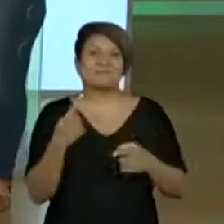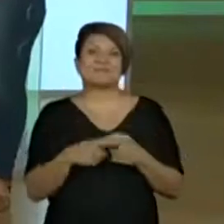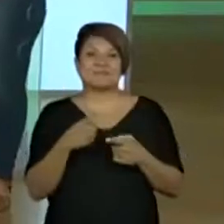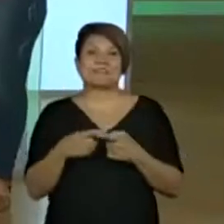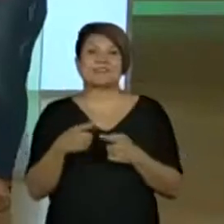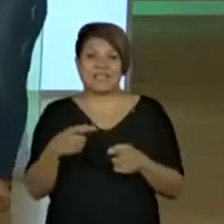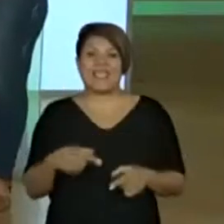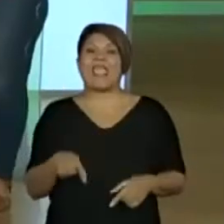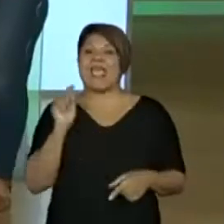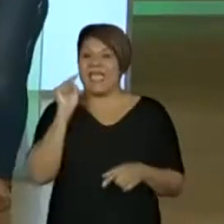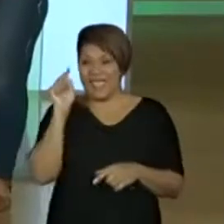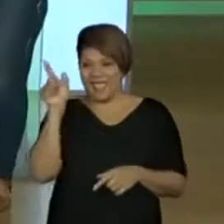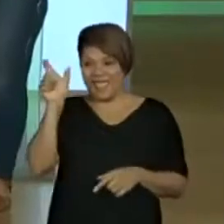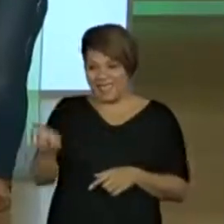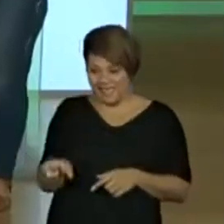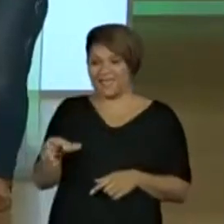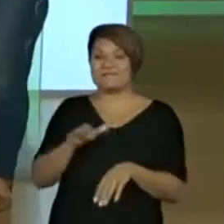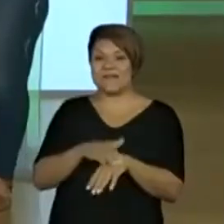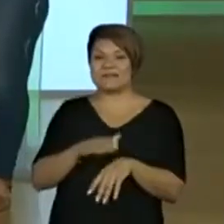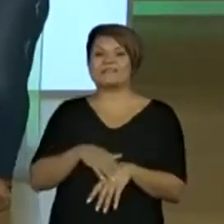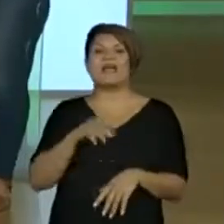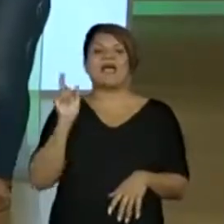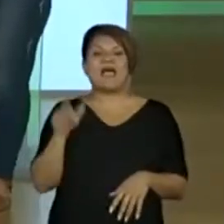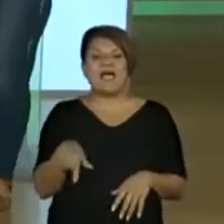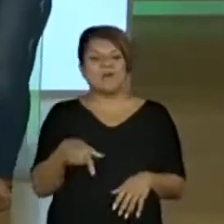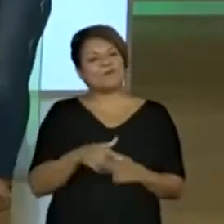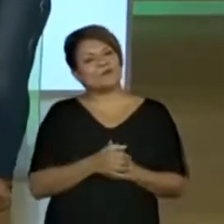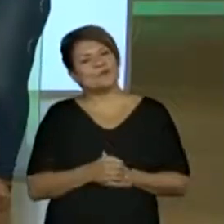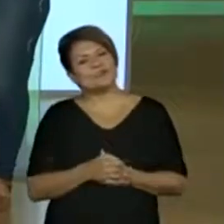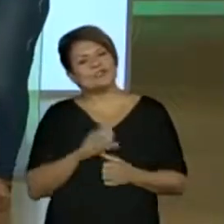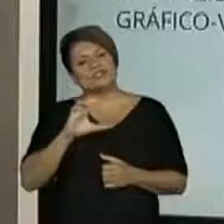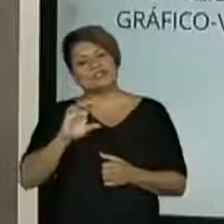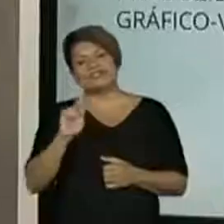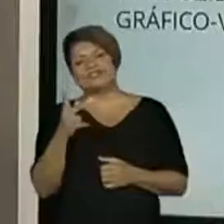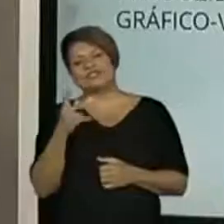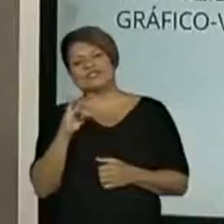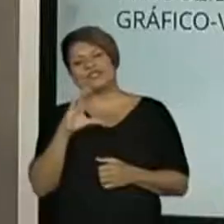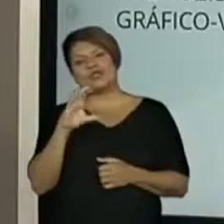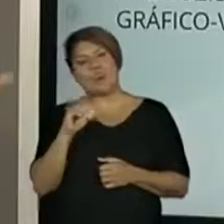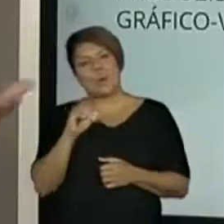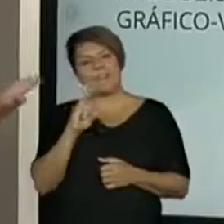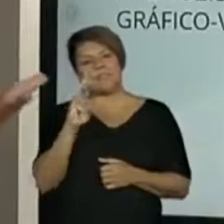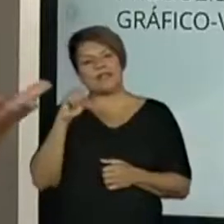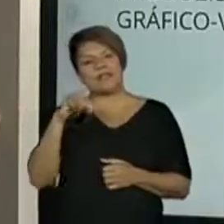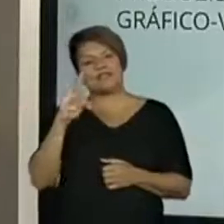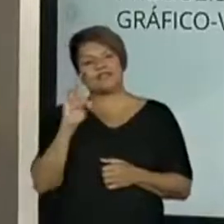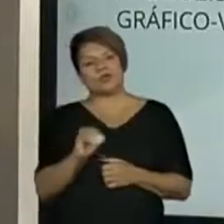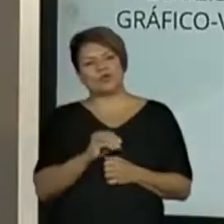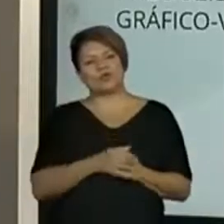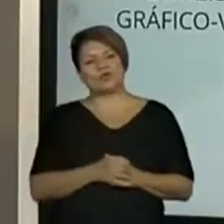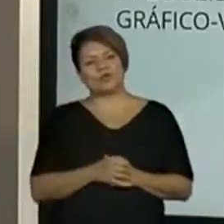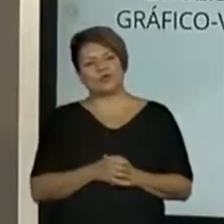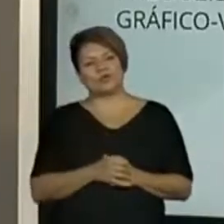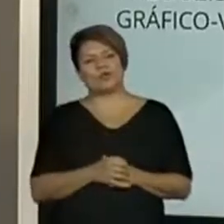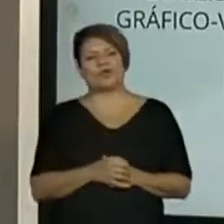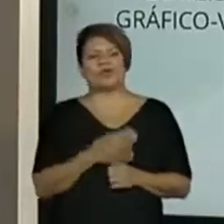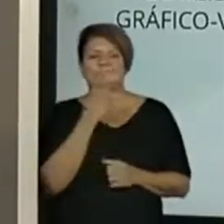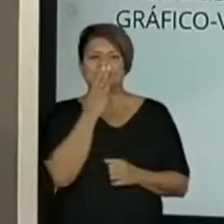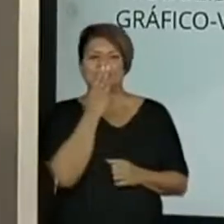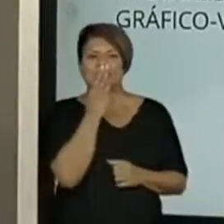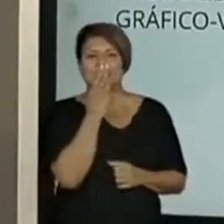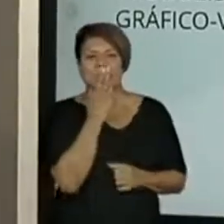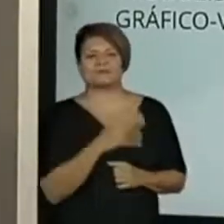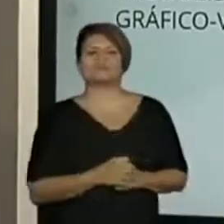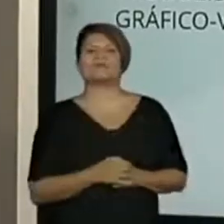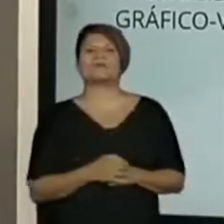aventuras que ele faz, eu já vivi, é o Chico Bento. Ah, e vocês? Chico Bento. Qual o personagem das histórias em quadrinhos